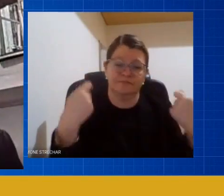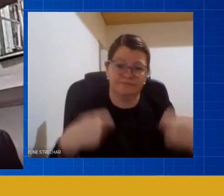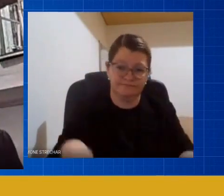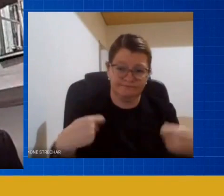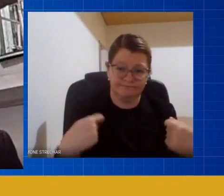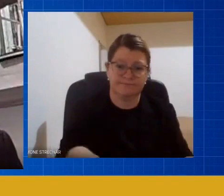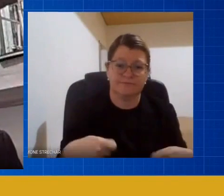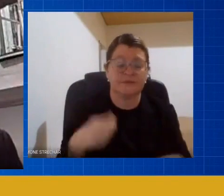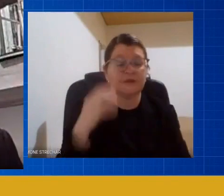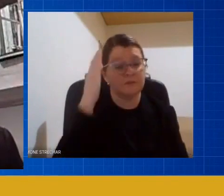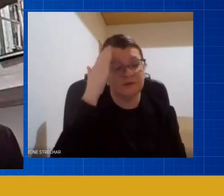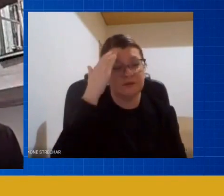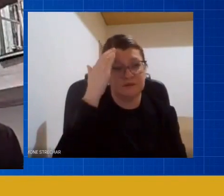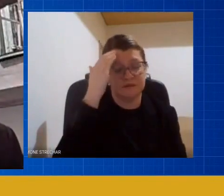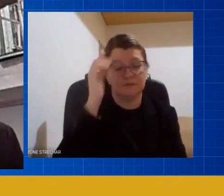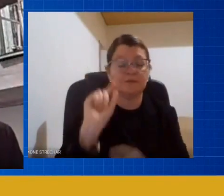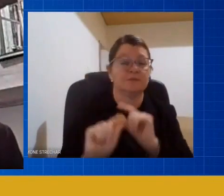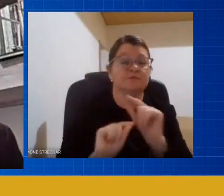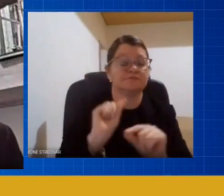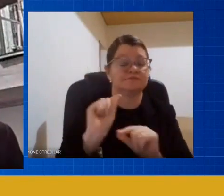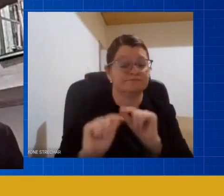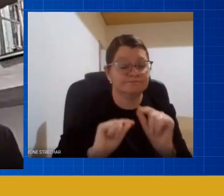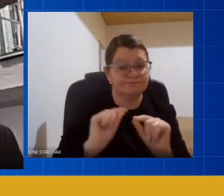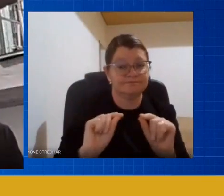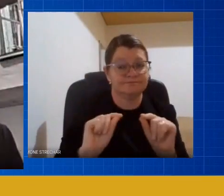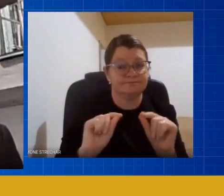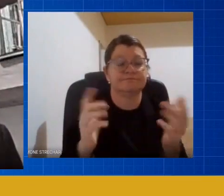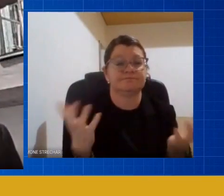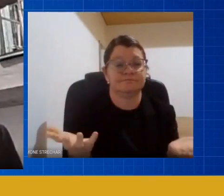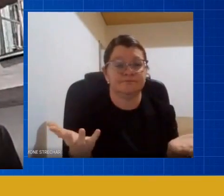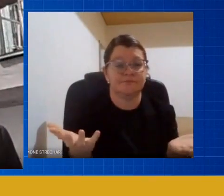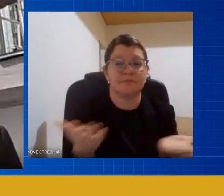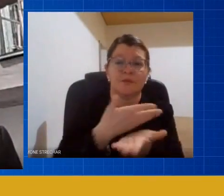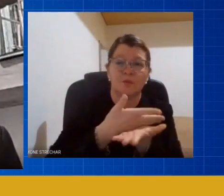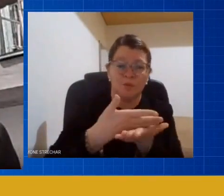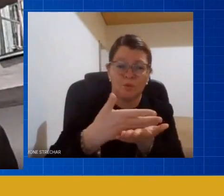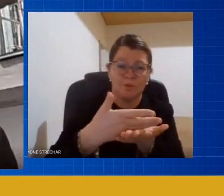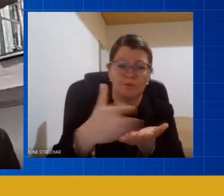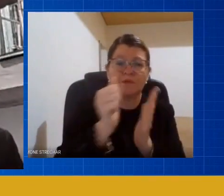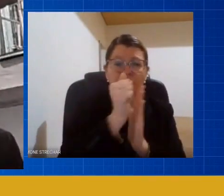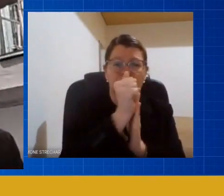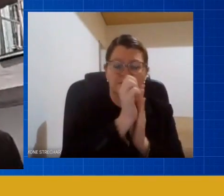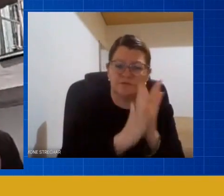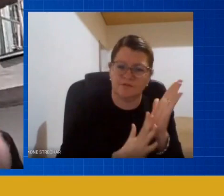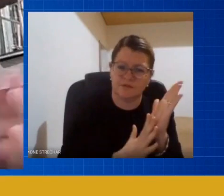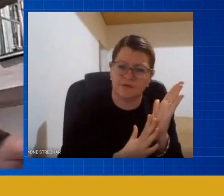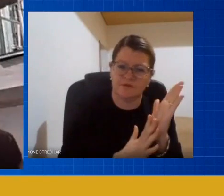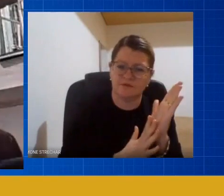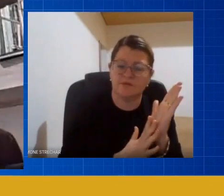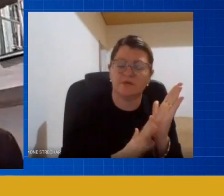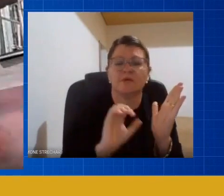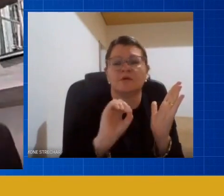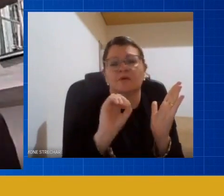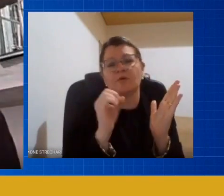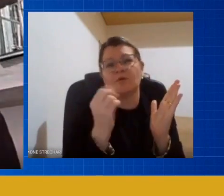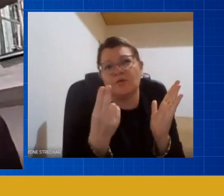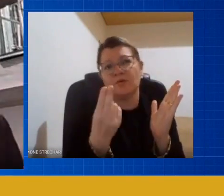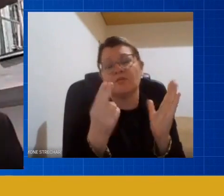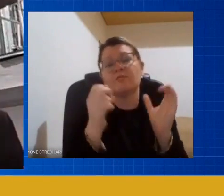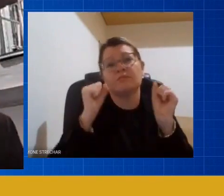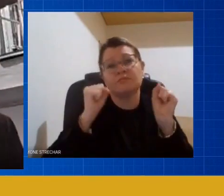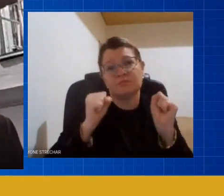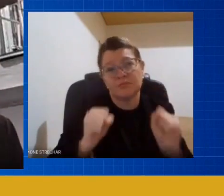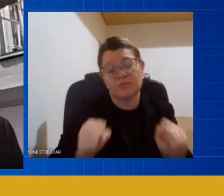possibilidades podemos ter iniciativa de começar com algumas atividades como podemos estender esse prazo